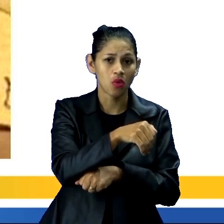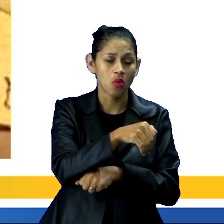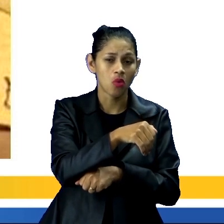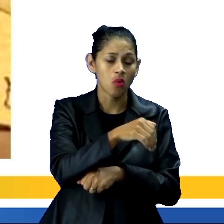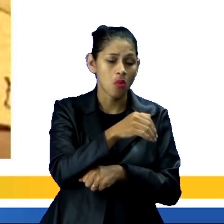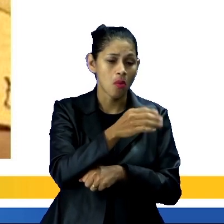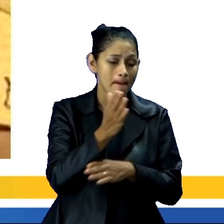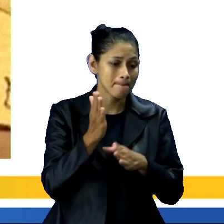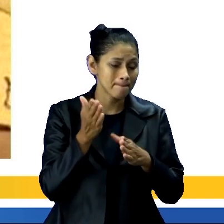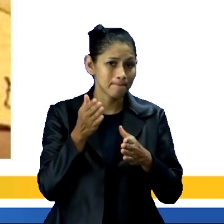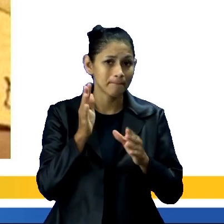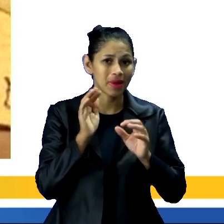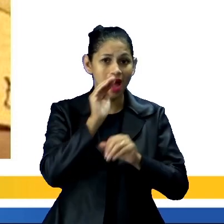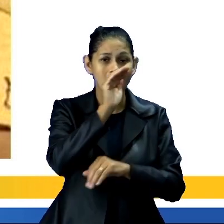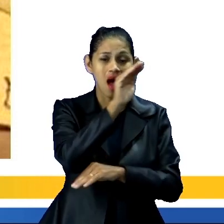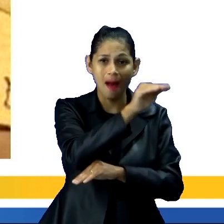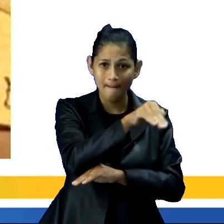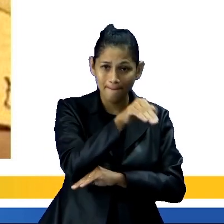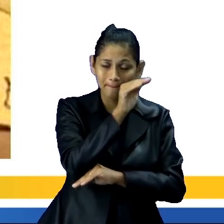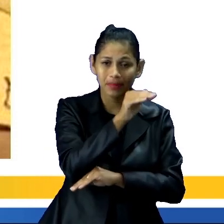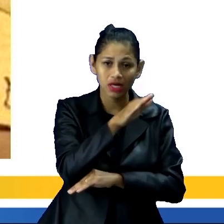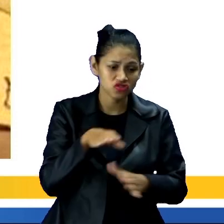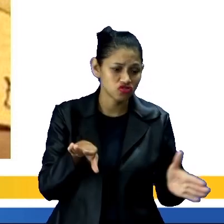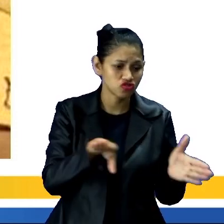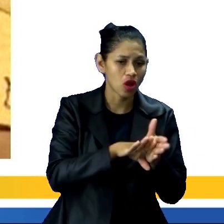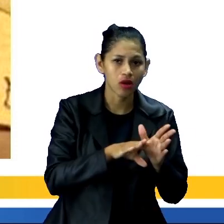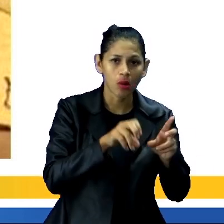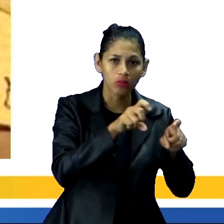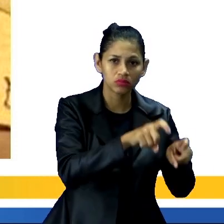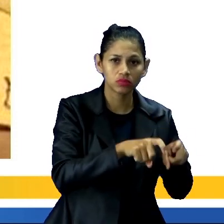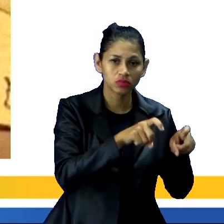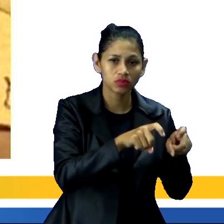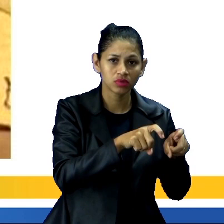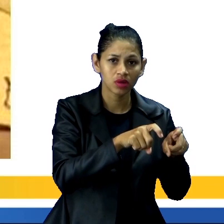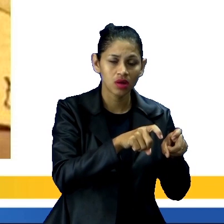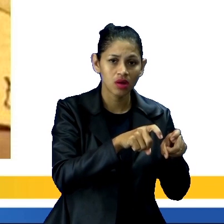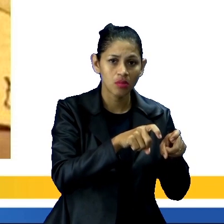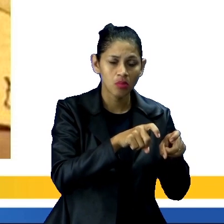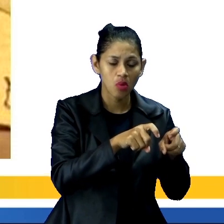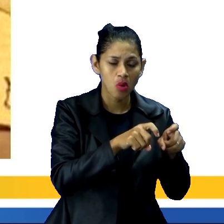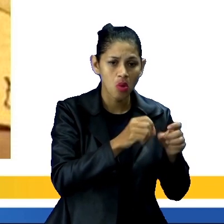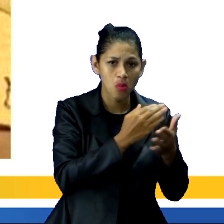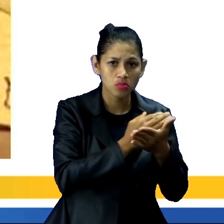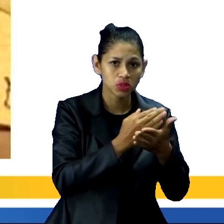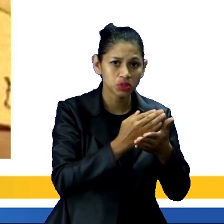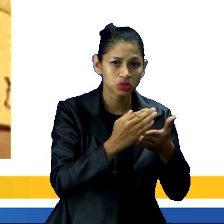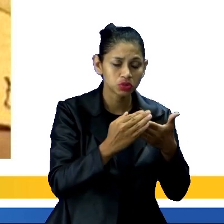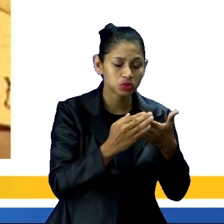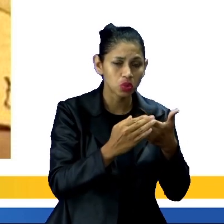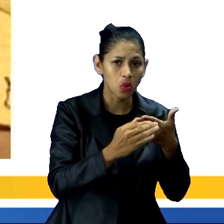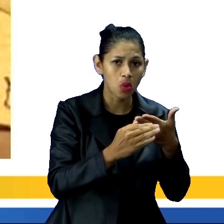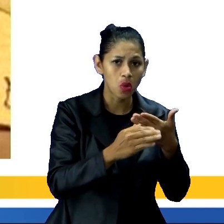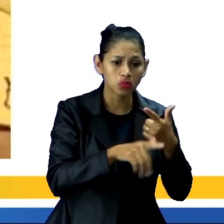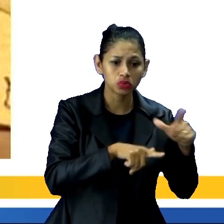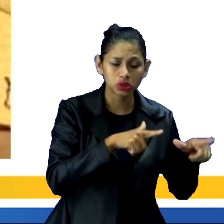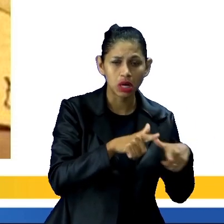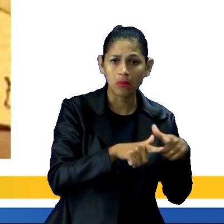necessária nesse momento. E eles vindo para a cidade que, próximo do homem, você vê o prédio também, tá?